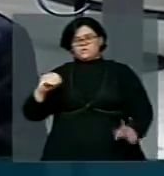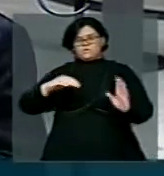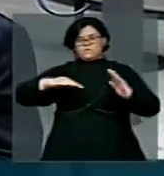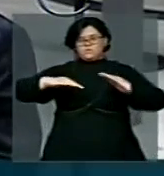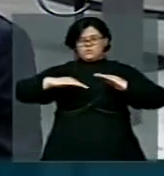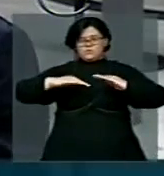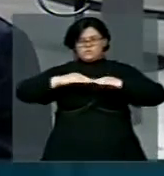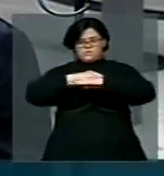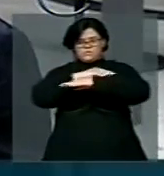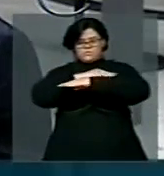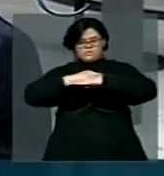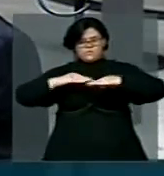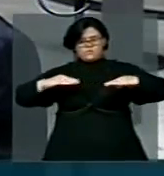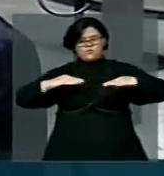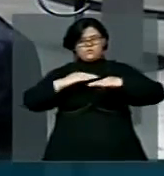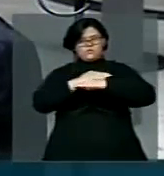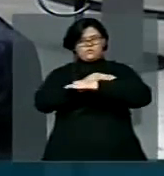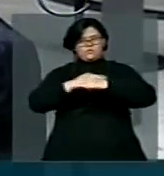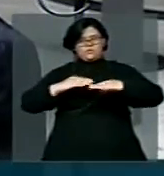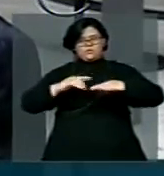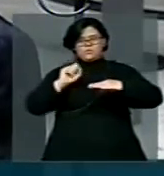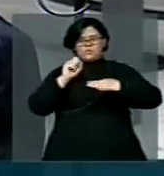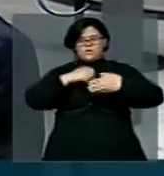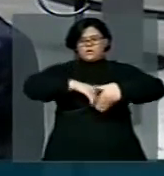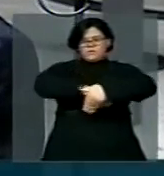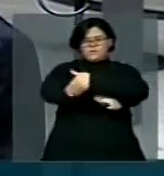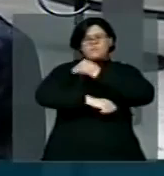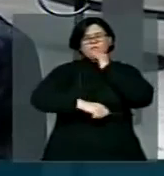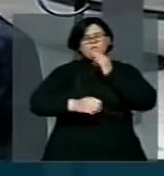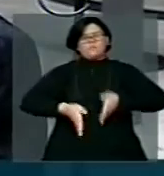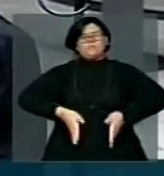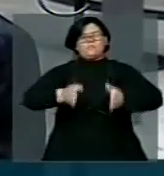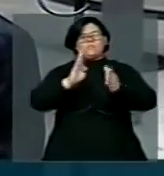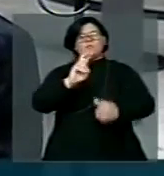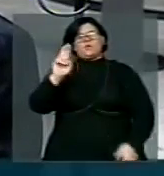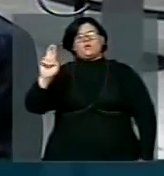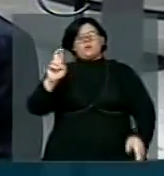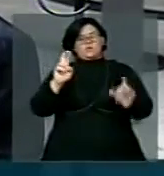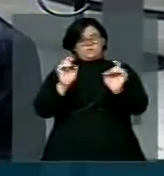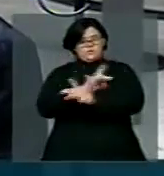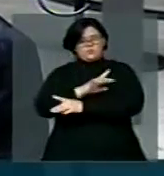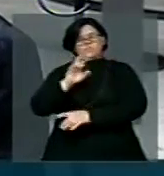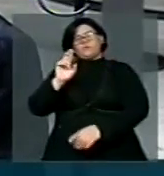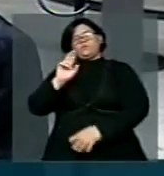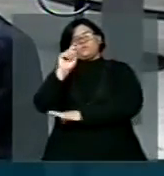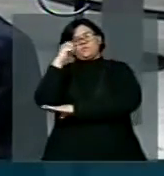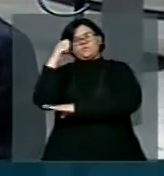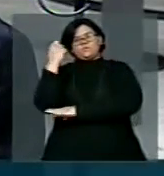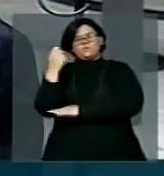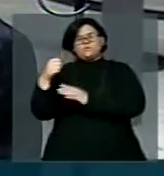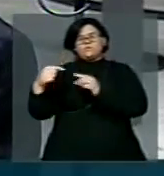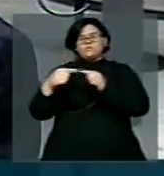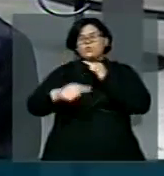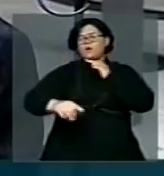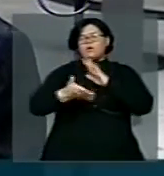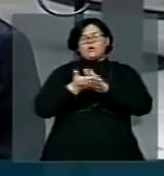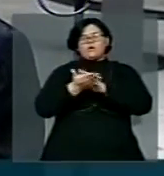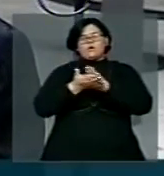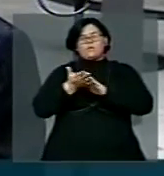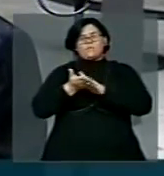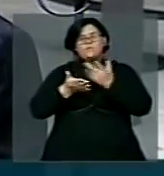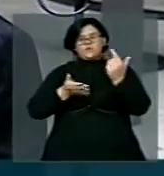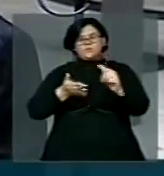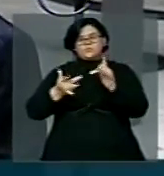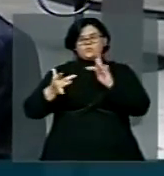BR-101 termina na cidade de São José do Norte e não tem uma ligação com a cidade do Rio Grande, que tem um grande